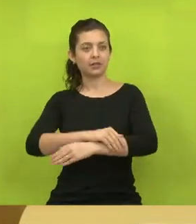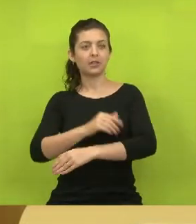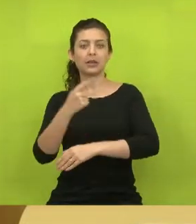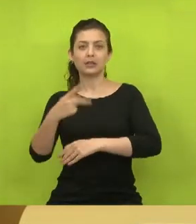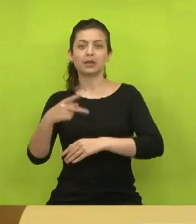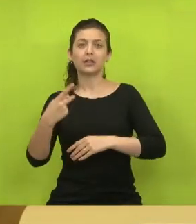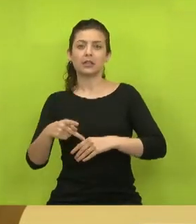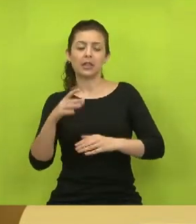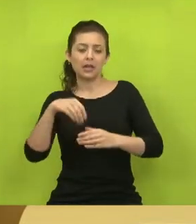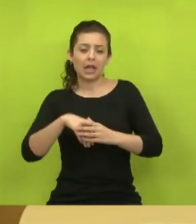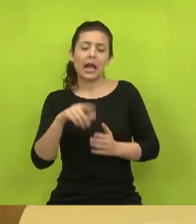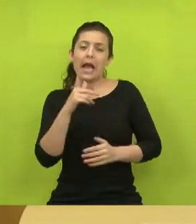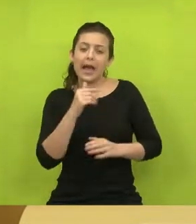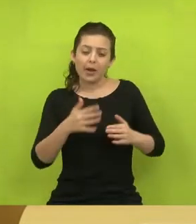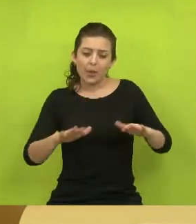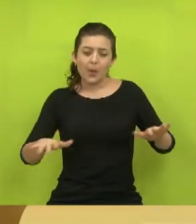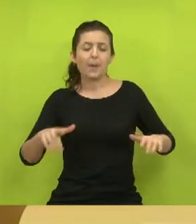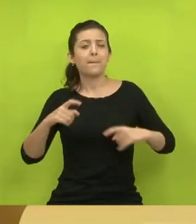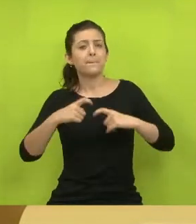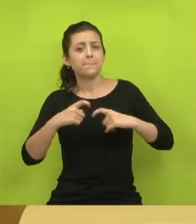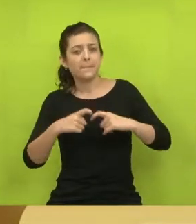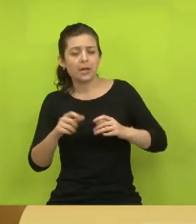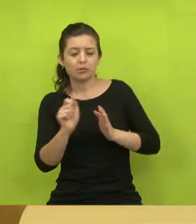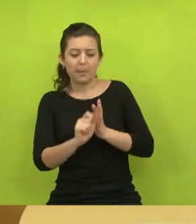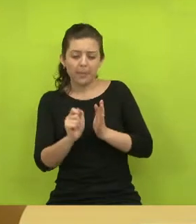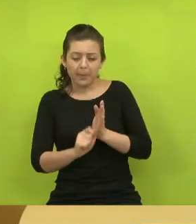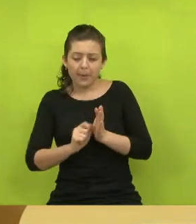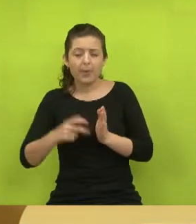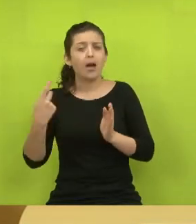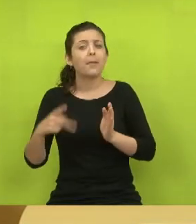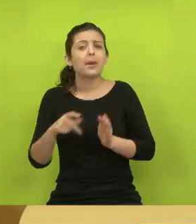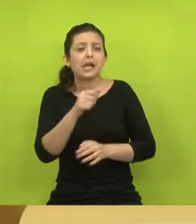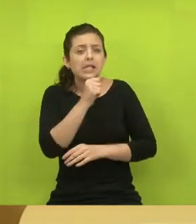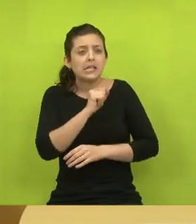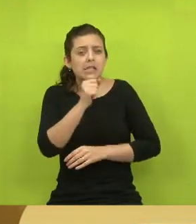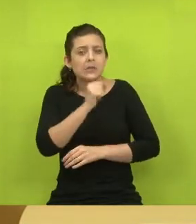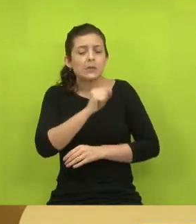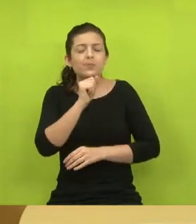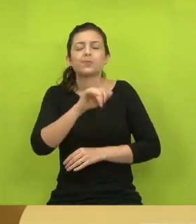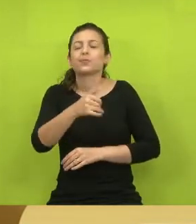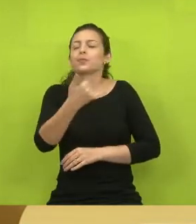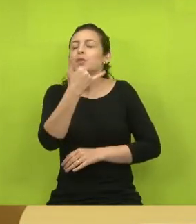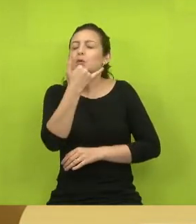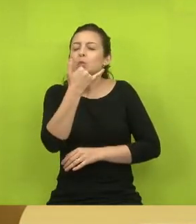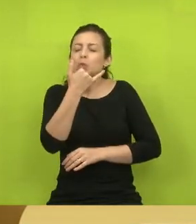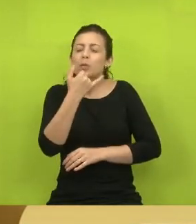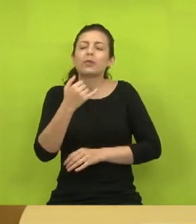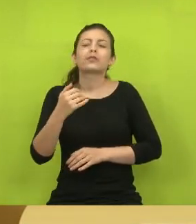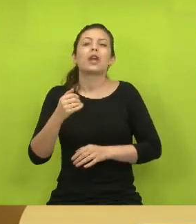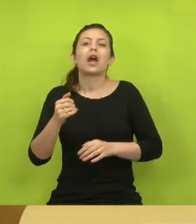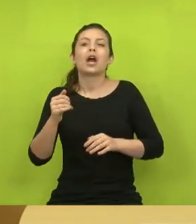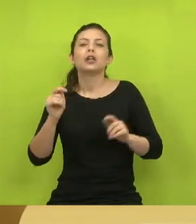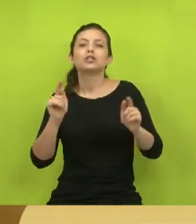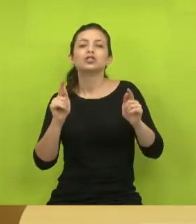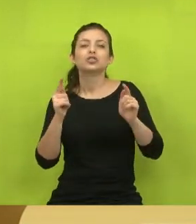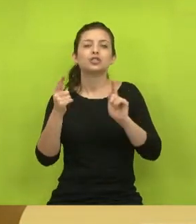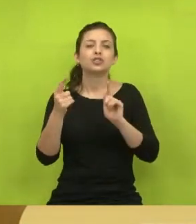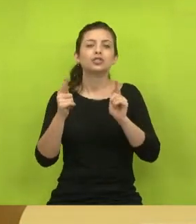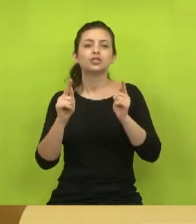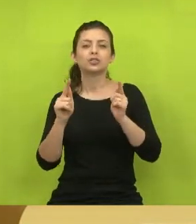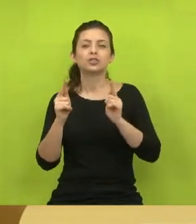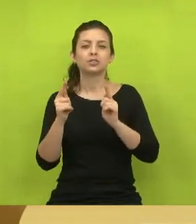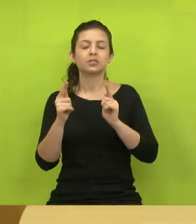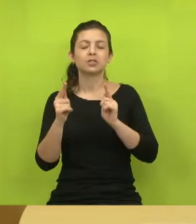muitos médicos receitam a hidromassagem, principalmente para os idosos, perdão, a hidroginástica, entendeu?